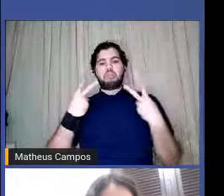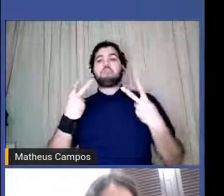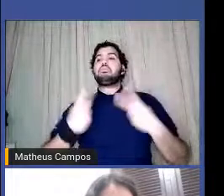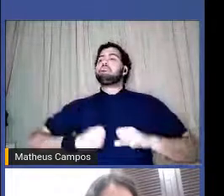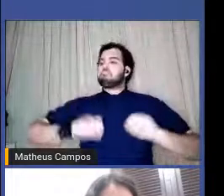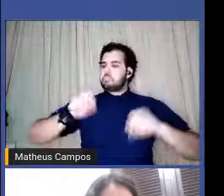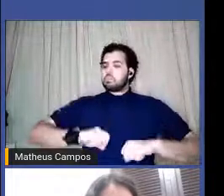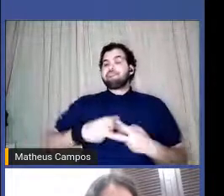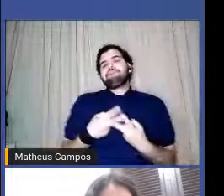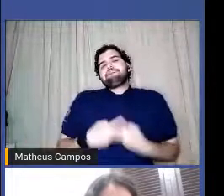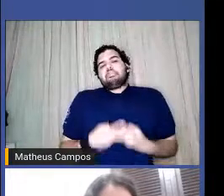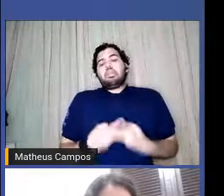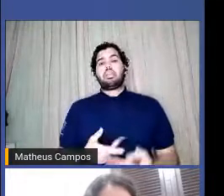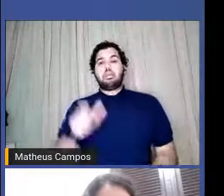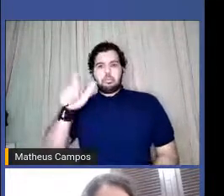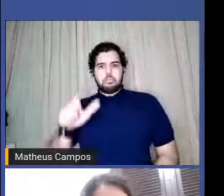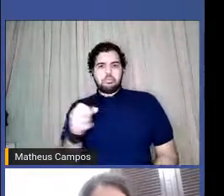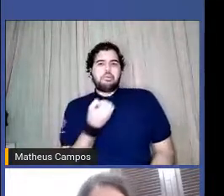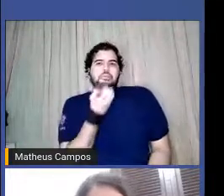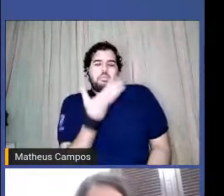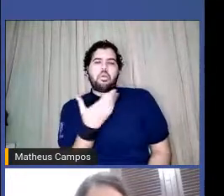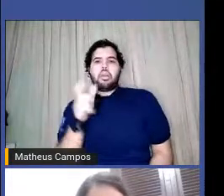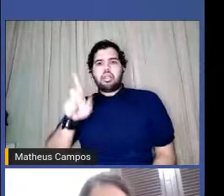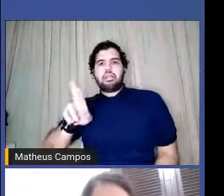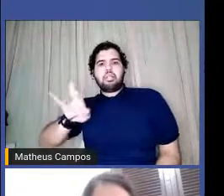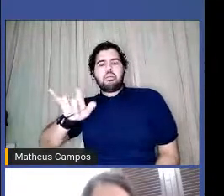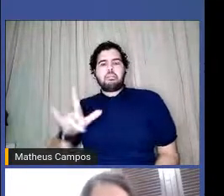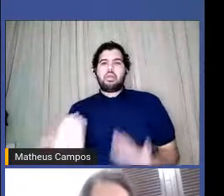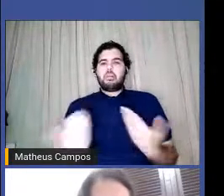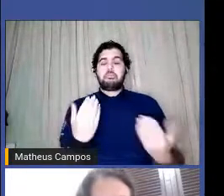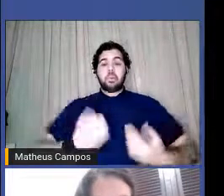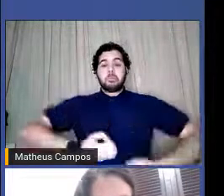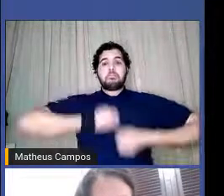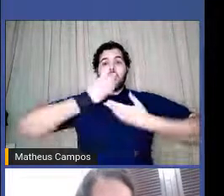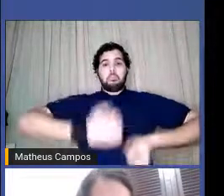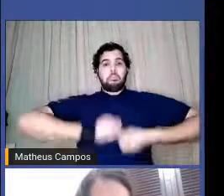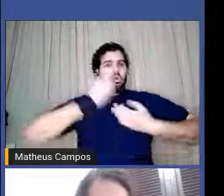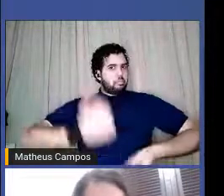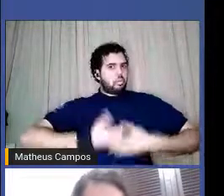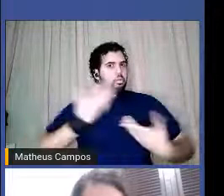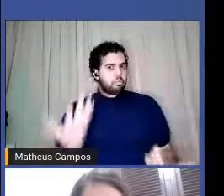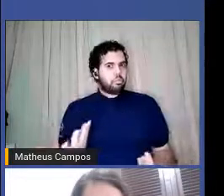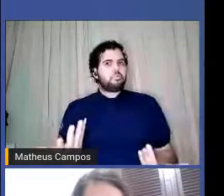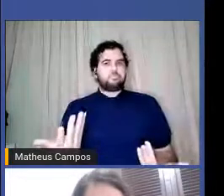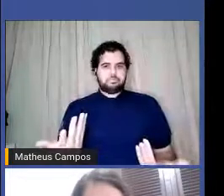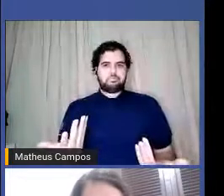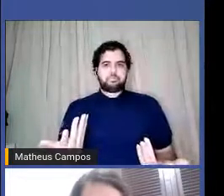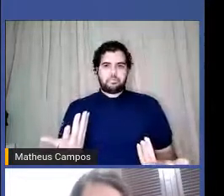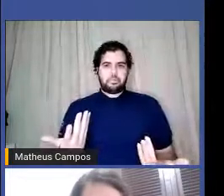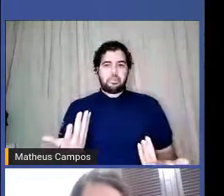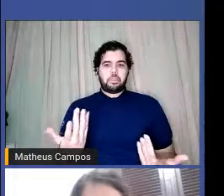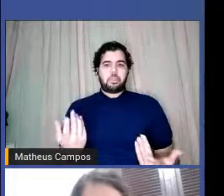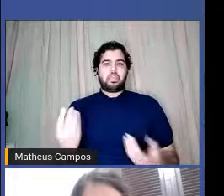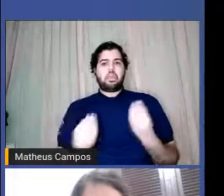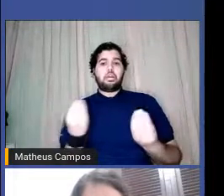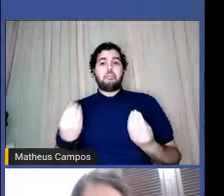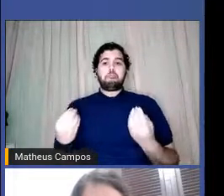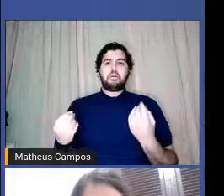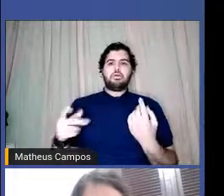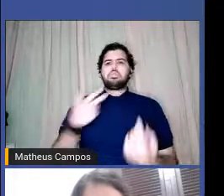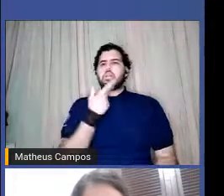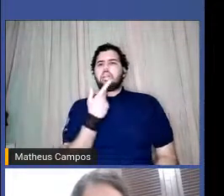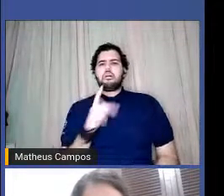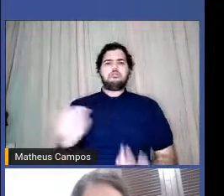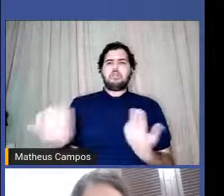Esse poema da Beatriz, ele é um grito, ele é um grito. E ela chega com dois pés no peito,